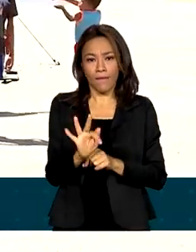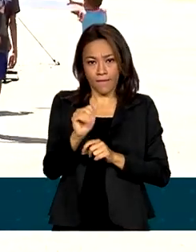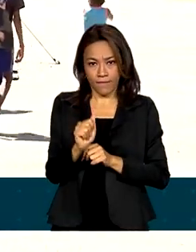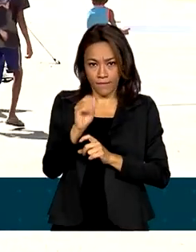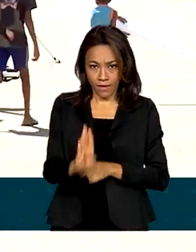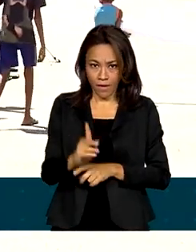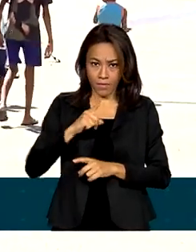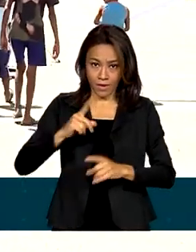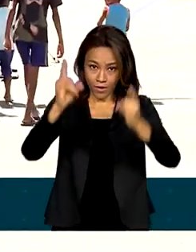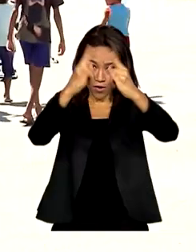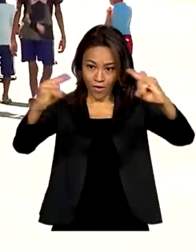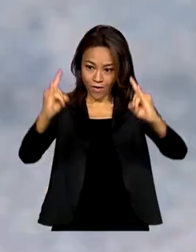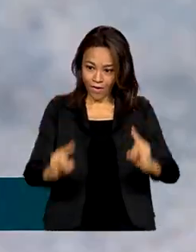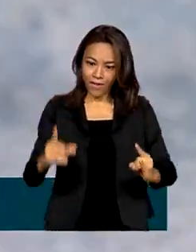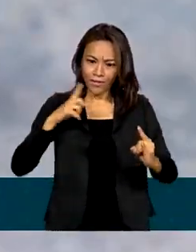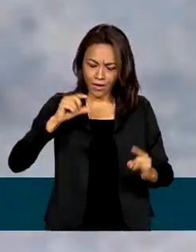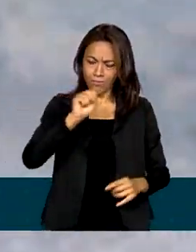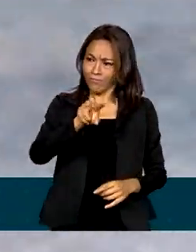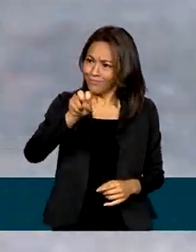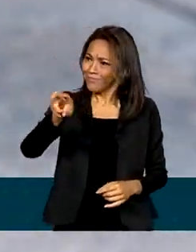vários indígenas Yanomamis.